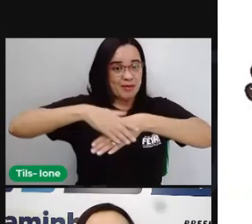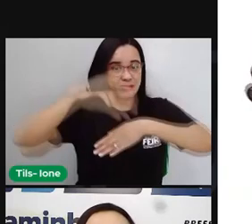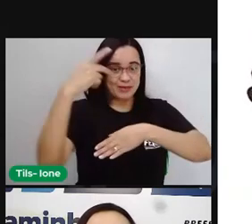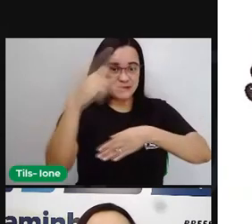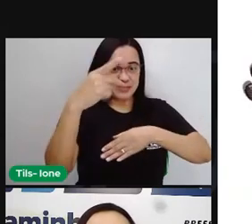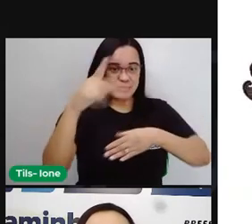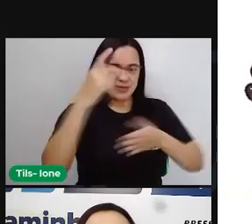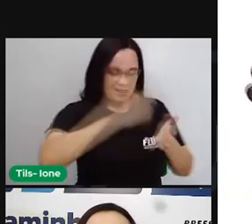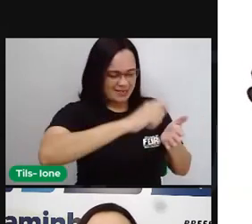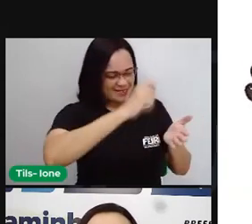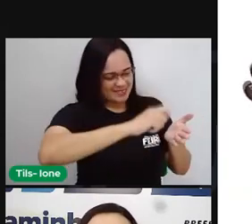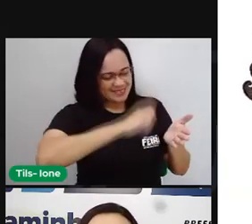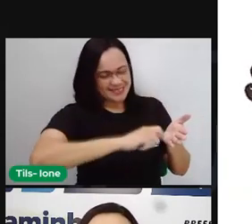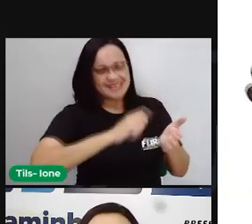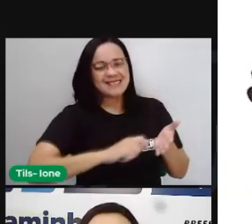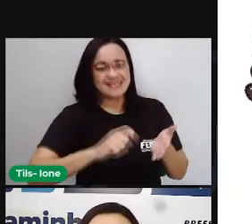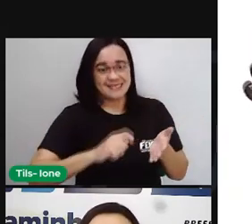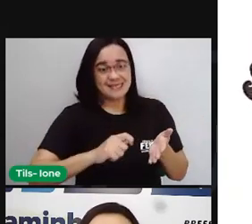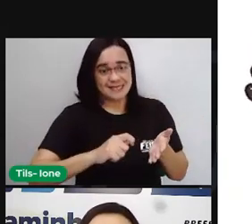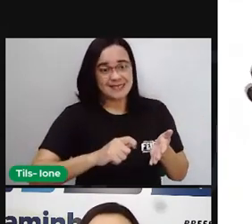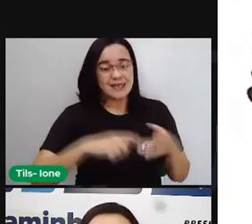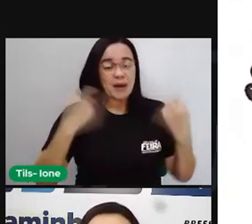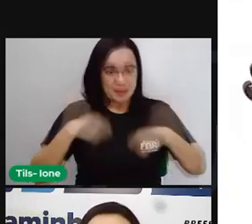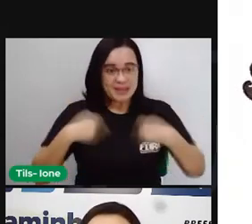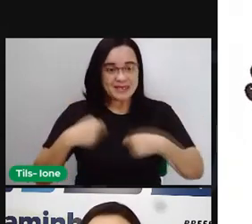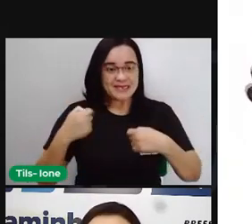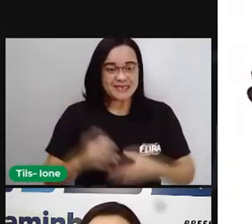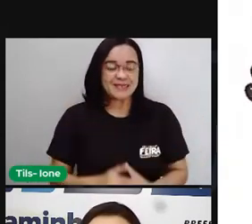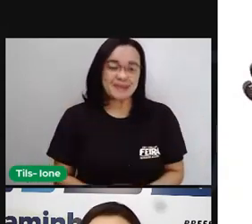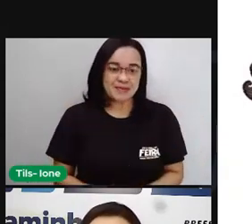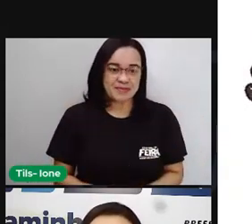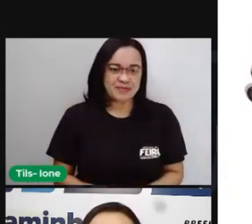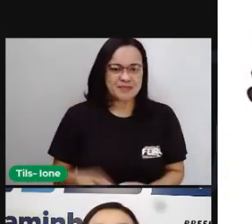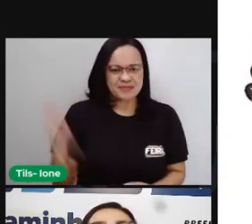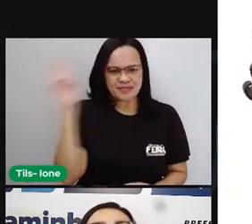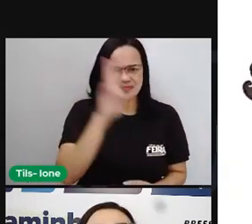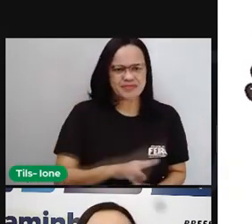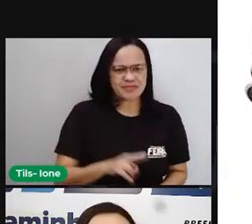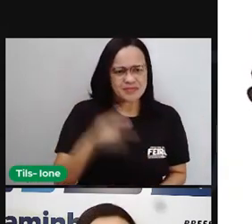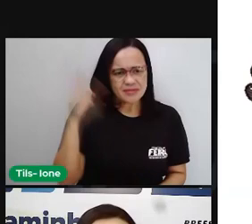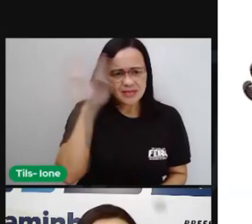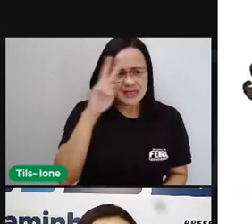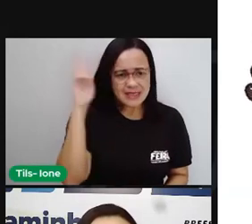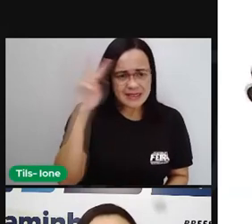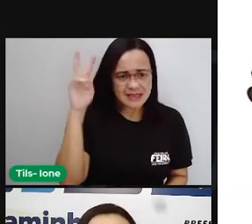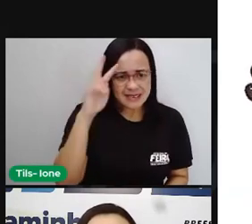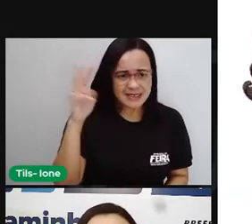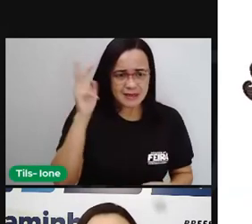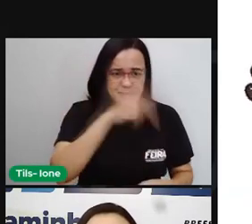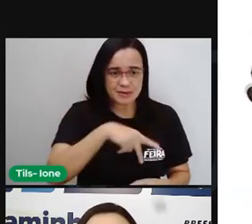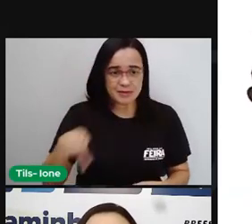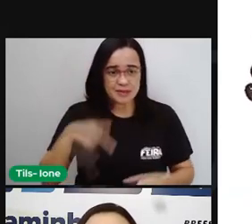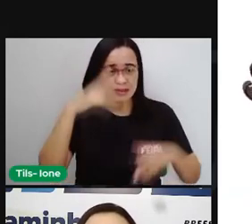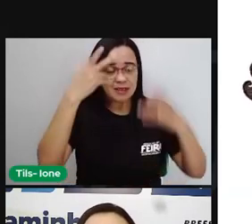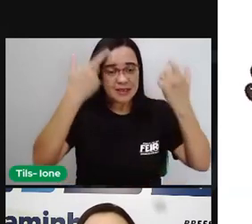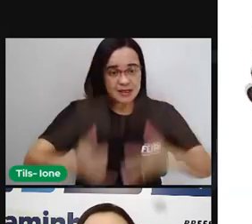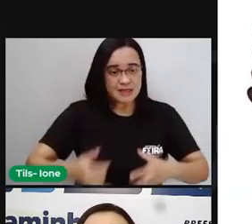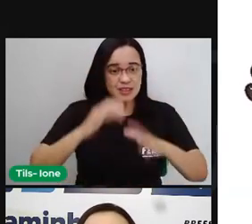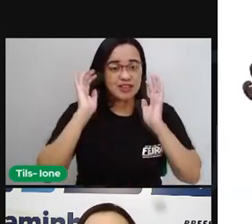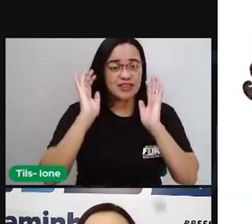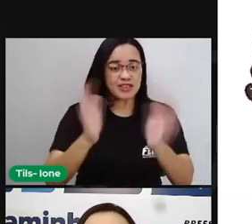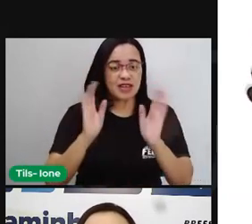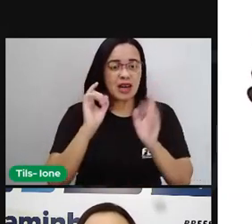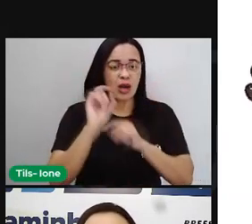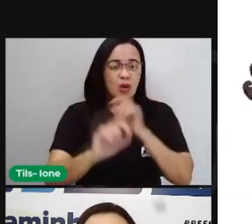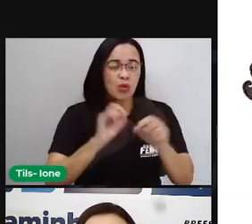Conheça a linguagem conotativa. Tá lembrado quando a Pró explicou sobre isso? Pois é, não é? Nós precisamos aí